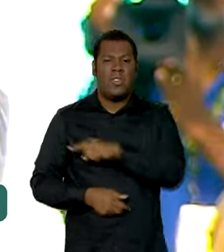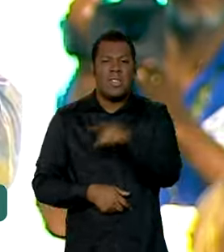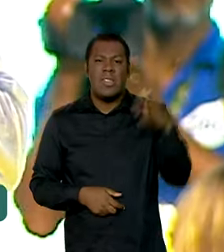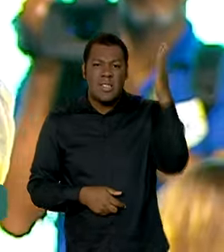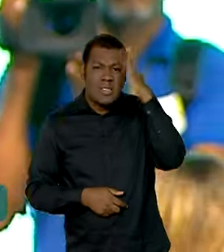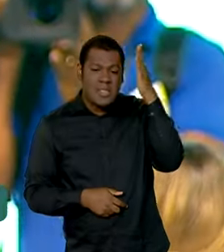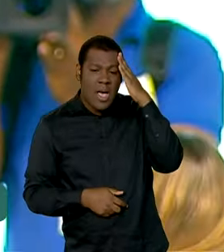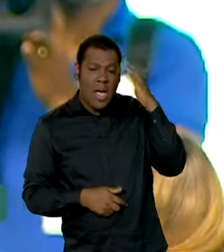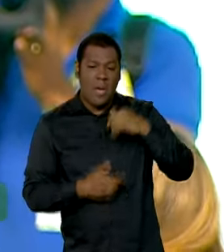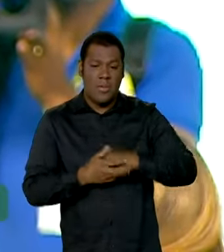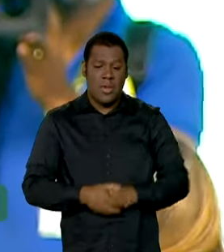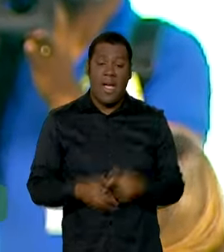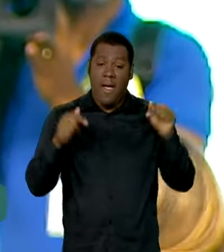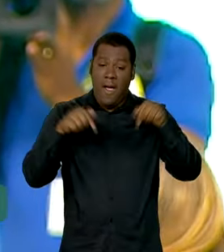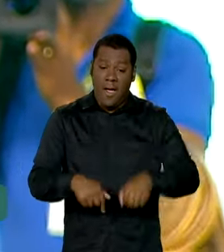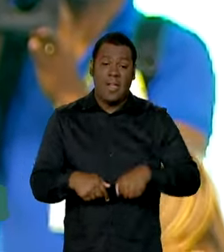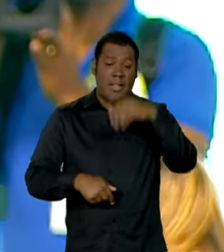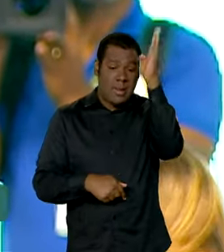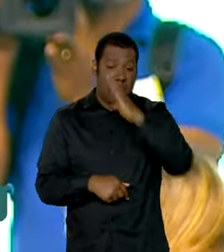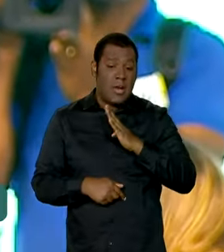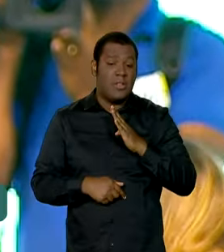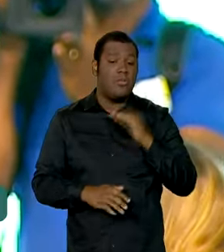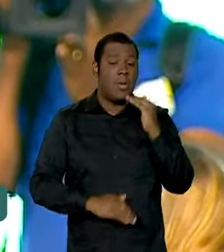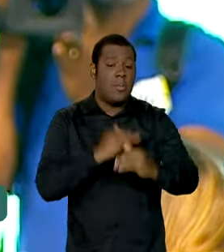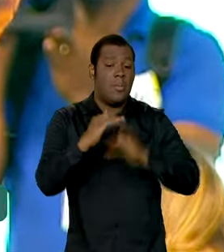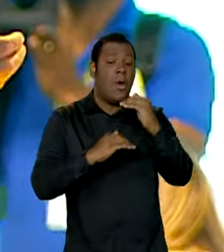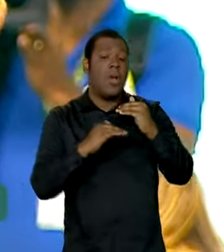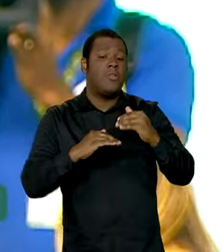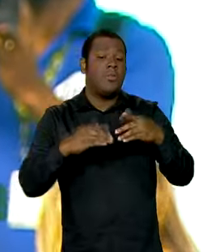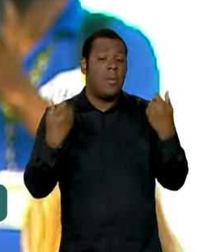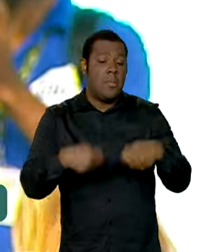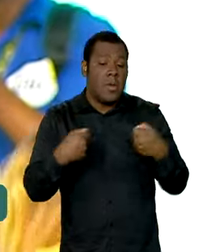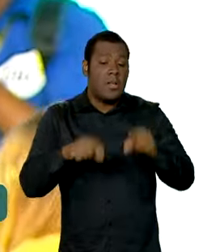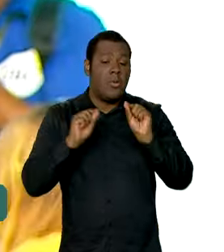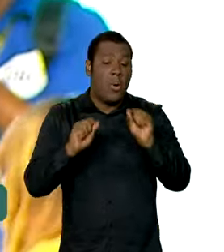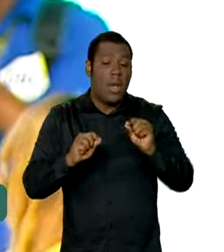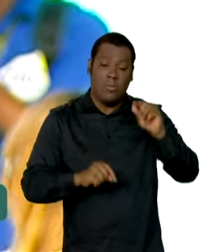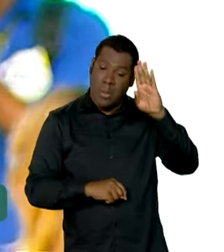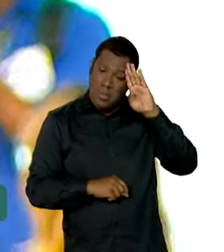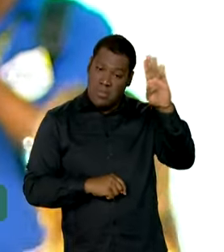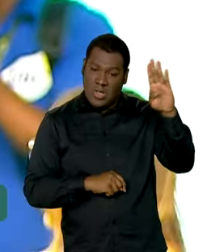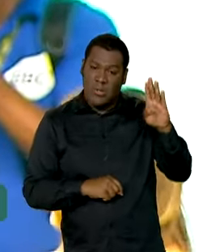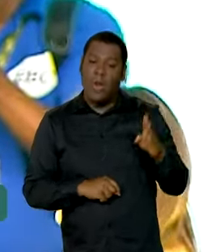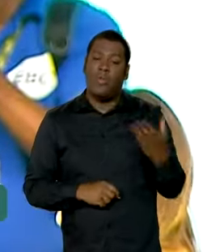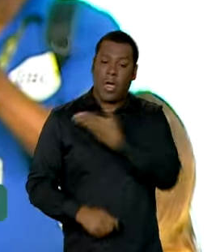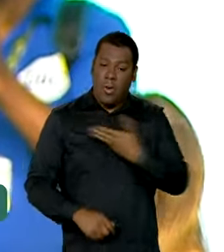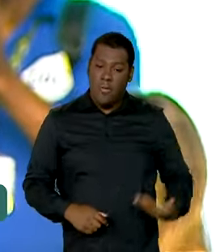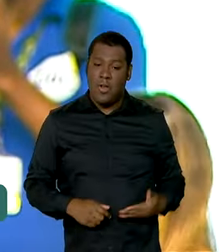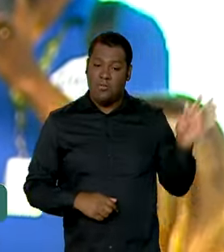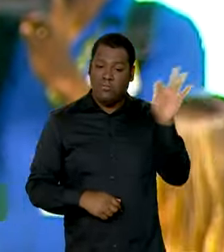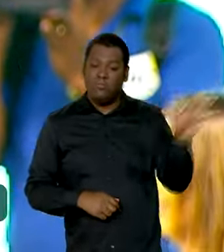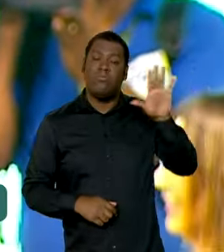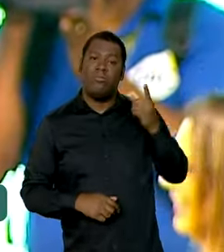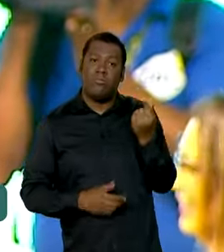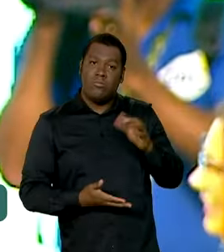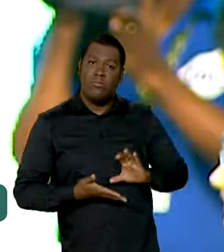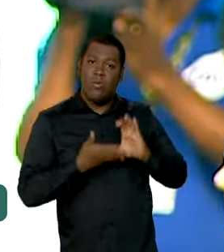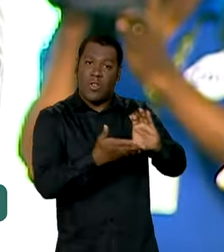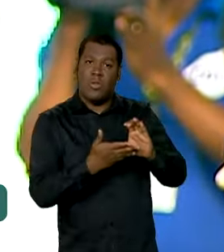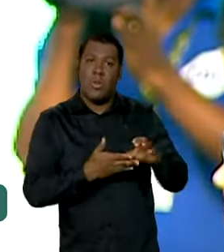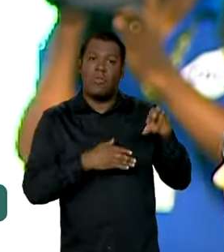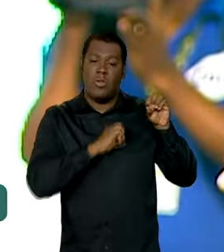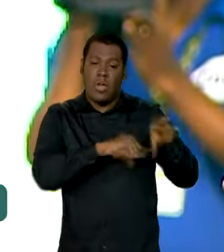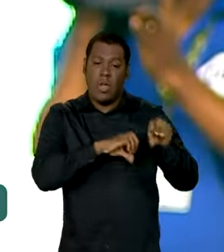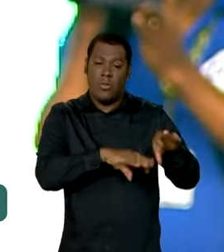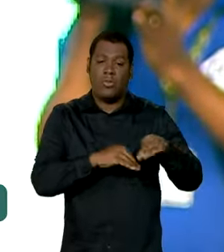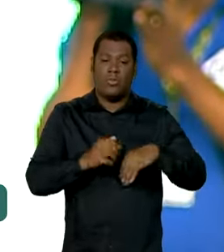esse país não vai para frente se a gente não investir na educação. Eu digo sempre que